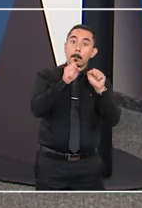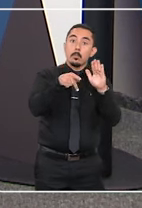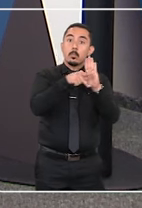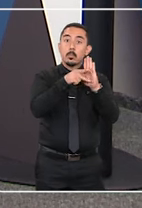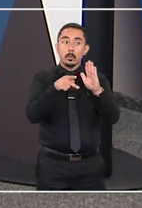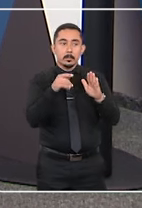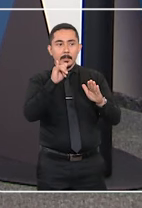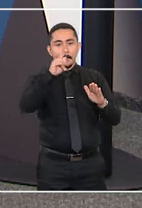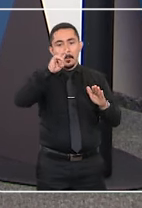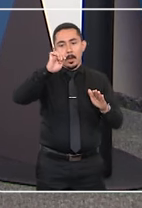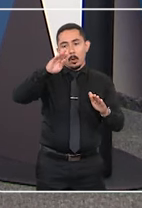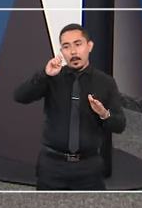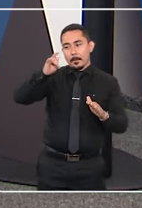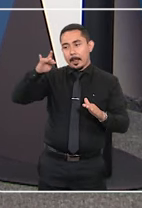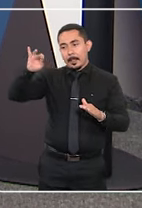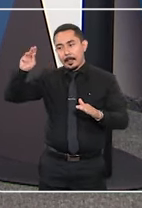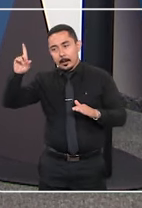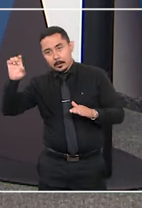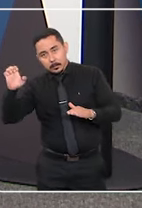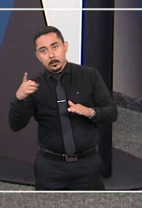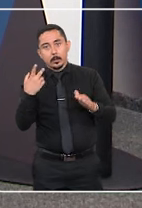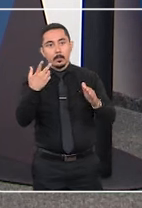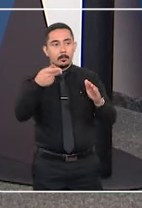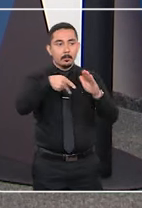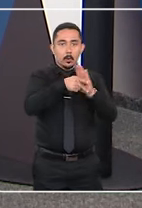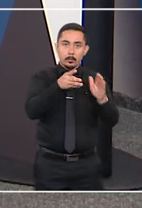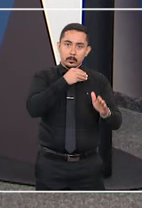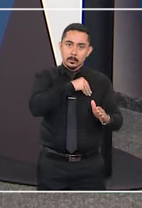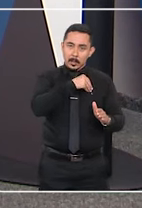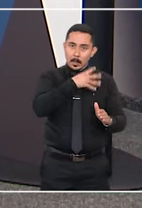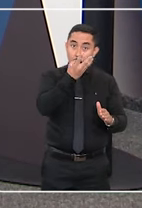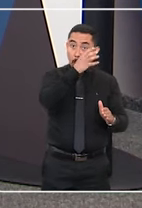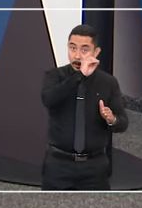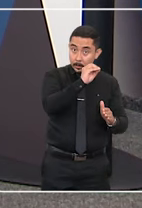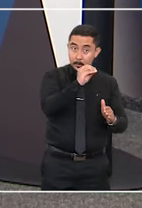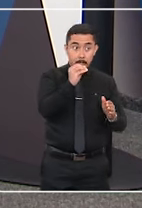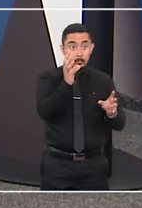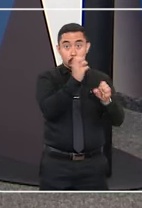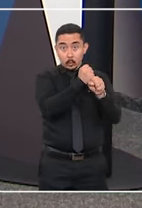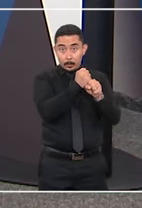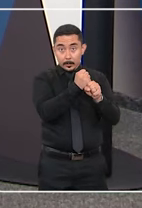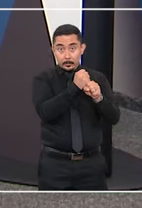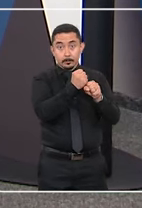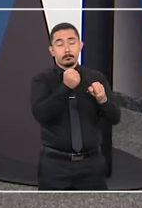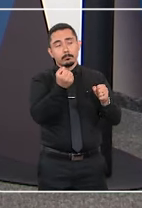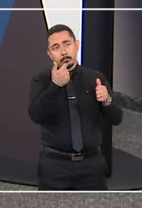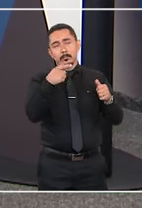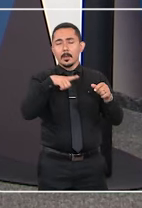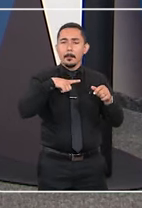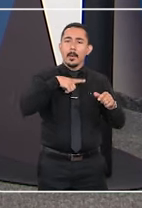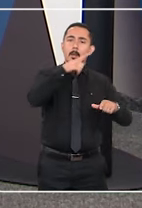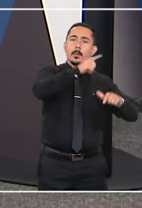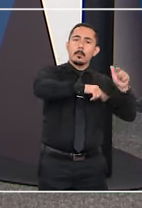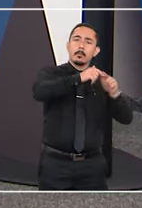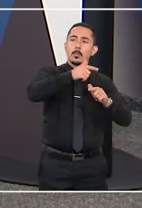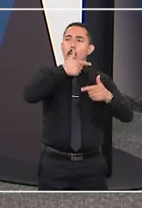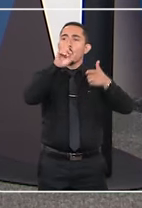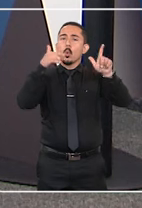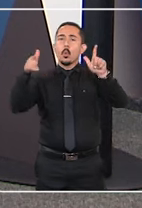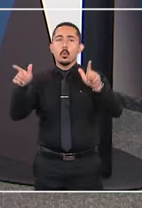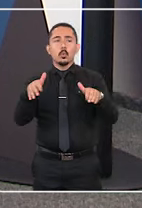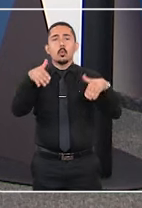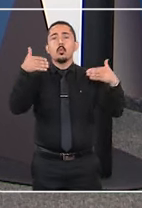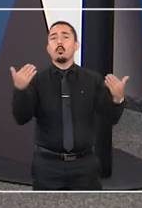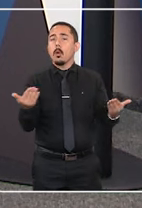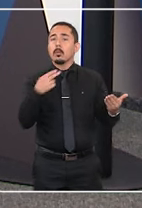legal de empenhorabilidade de depósito de até 40 salários mínimos. Além desse, que outros bens não podem ser